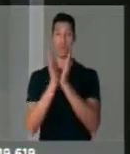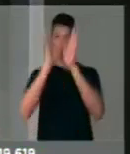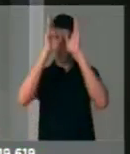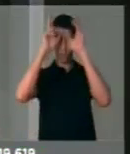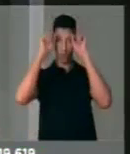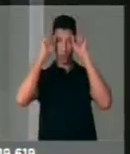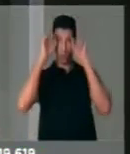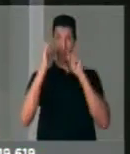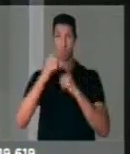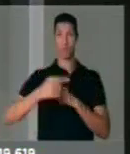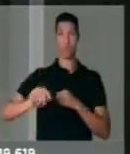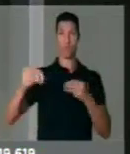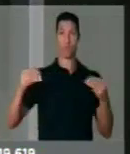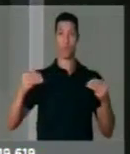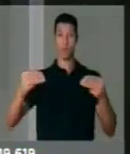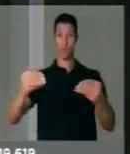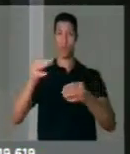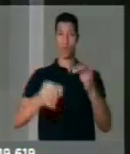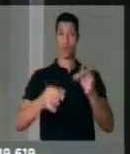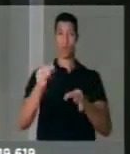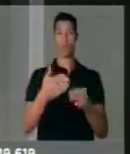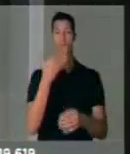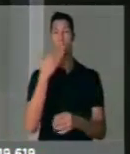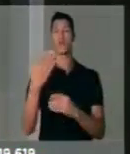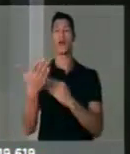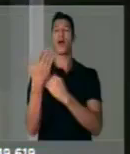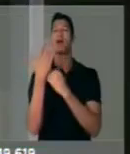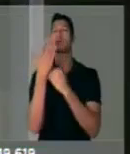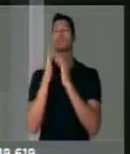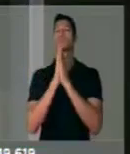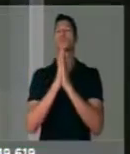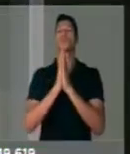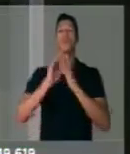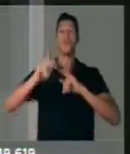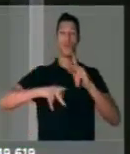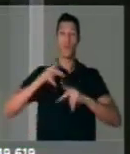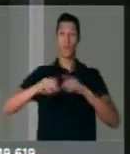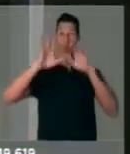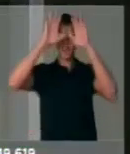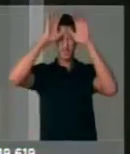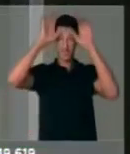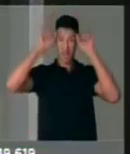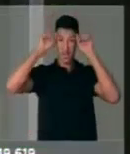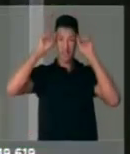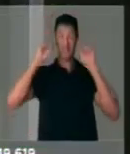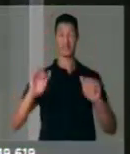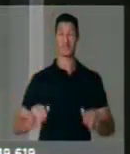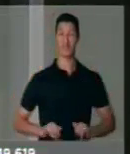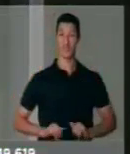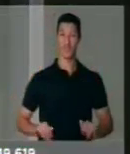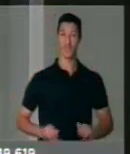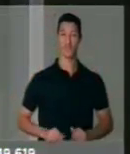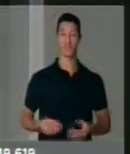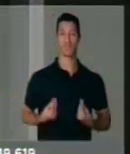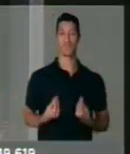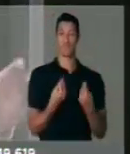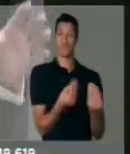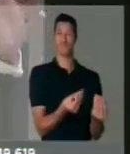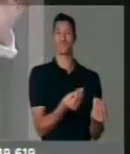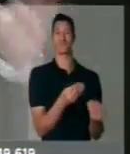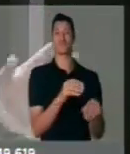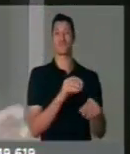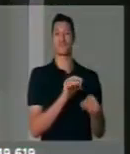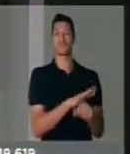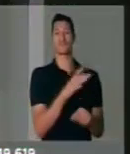do Acre, ao ministro da Justiça, pedir socorro, porque o povo do estado do Acre, infelizmente, está entregue nas mãos